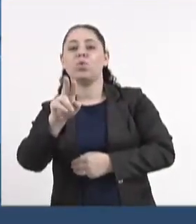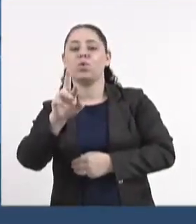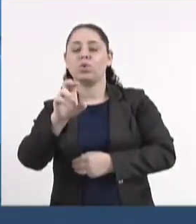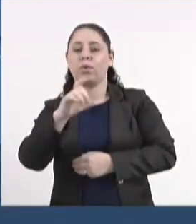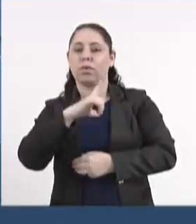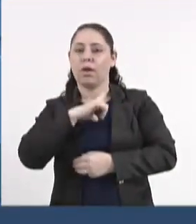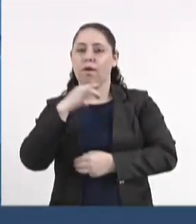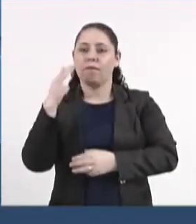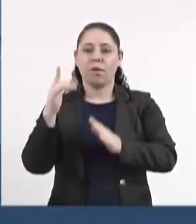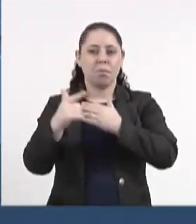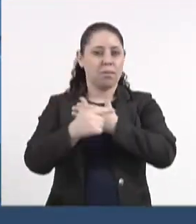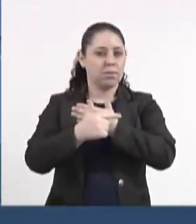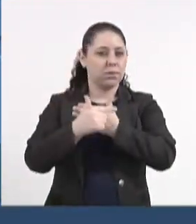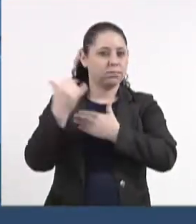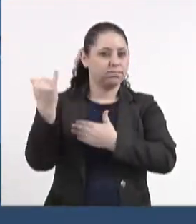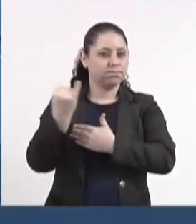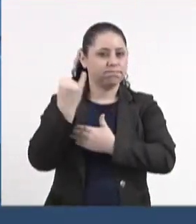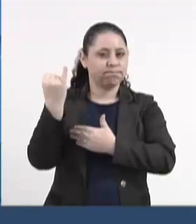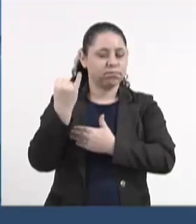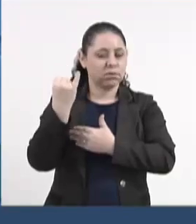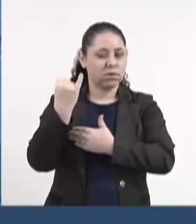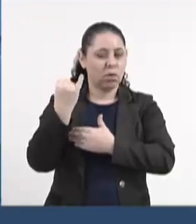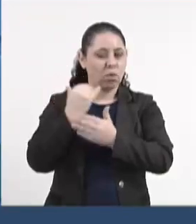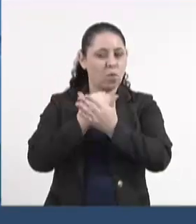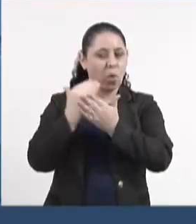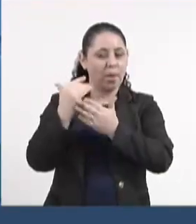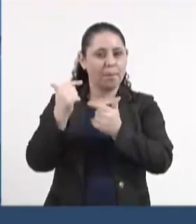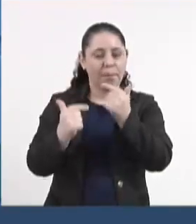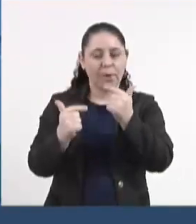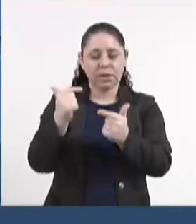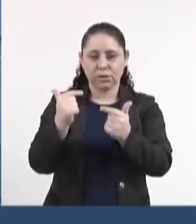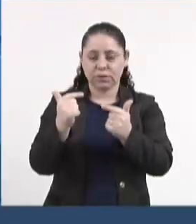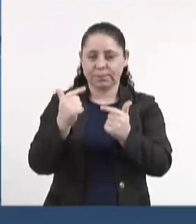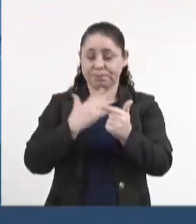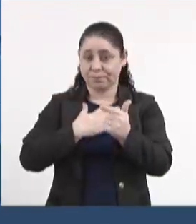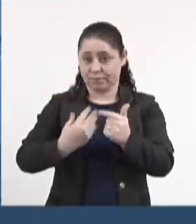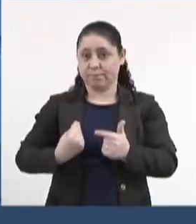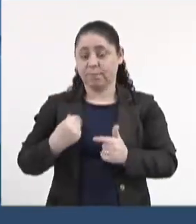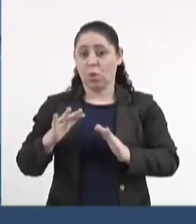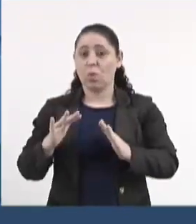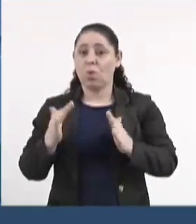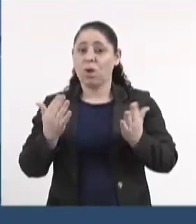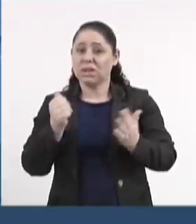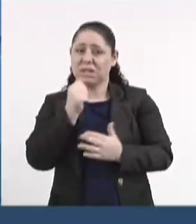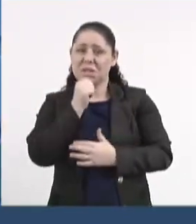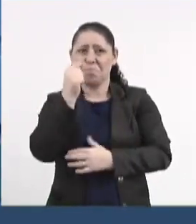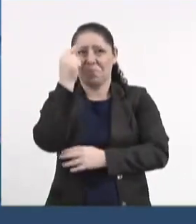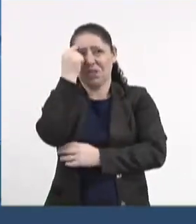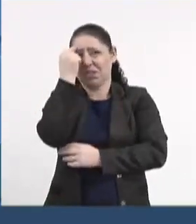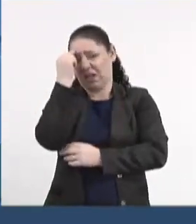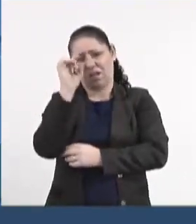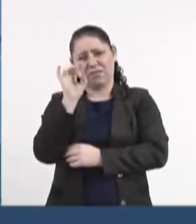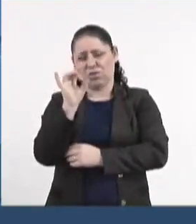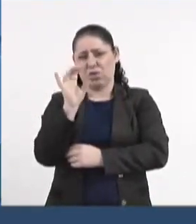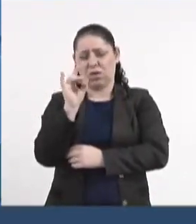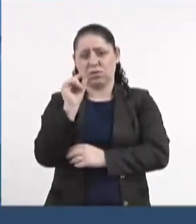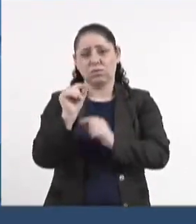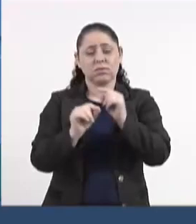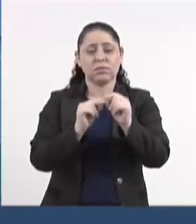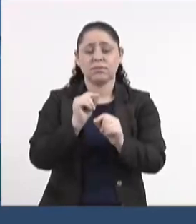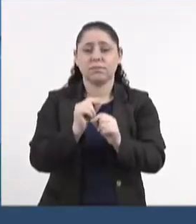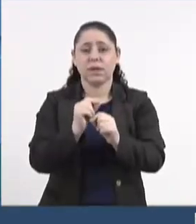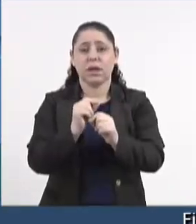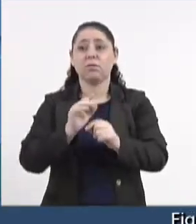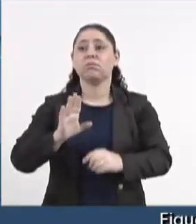importante no início da minha trajetória política. Quando ainda pensava em